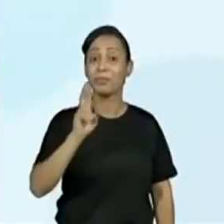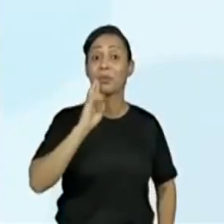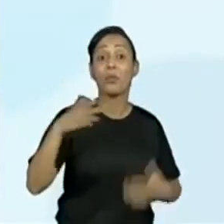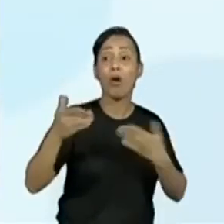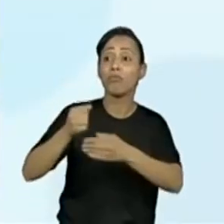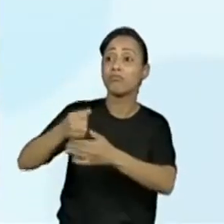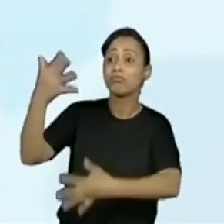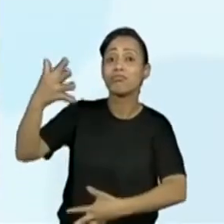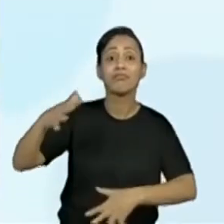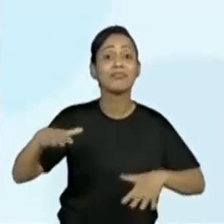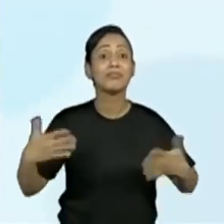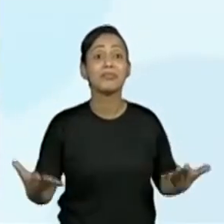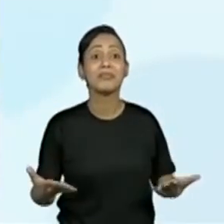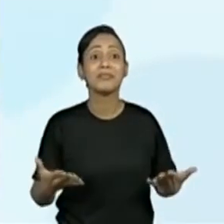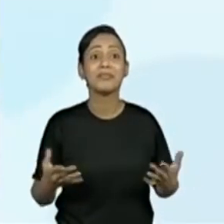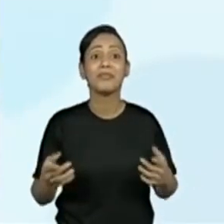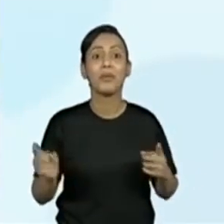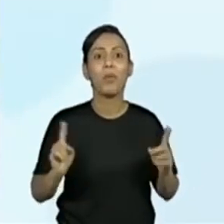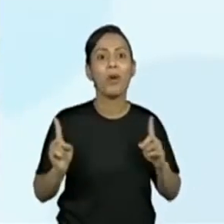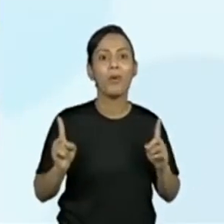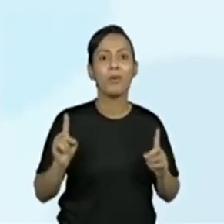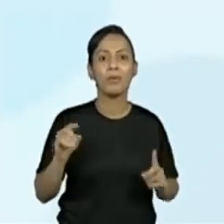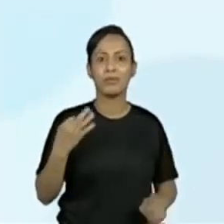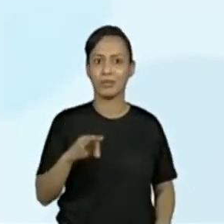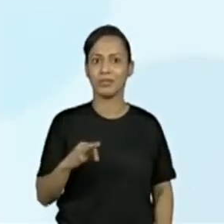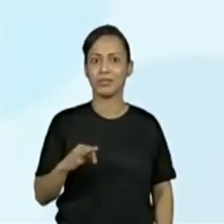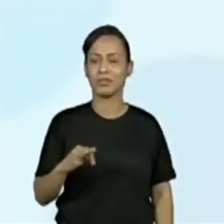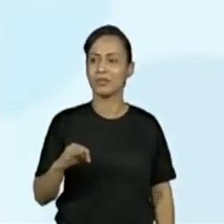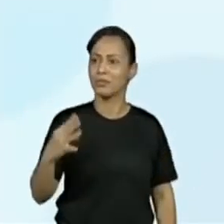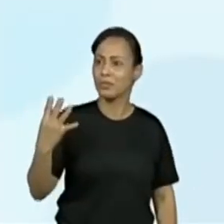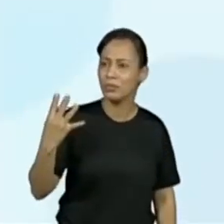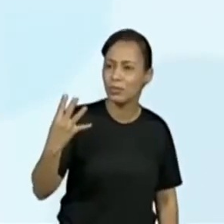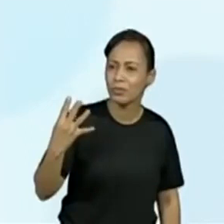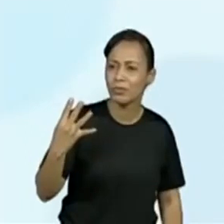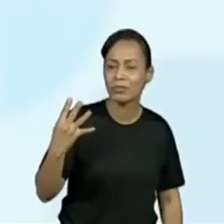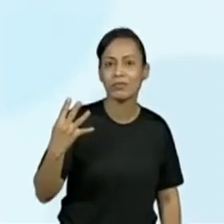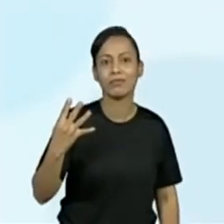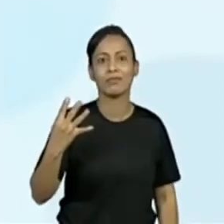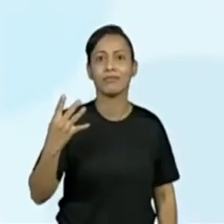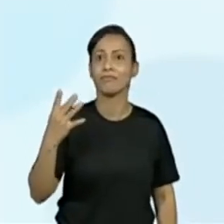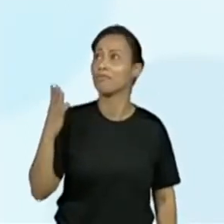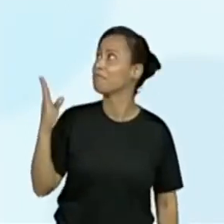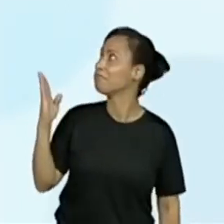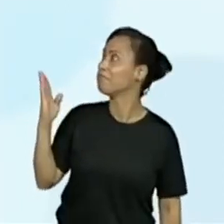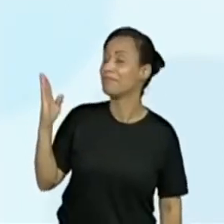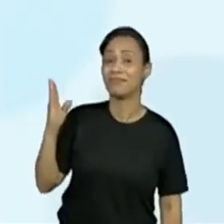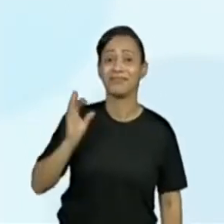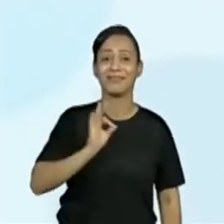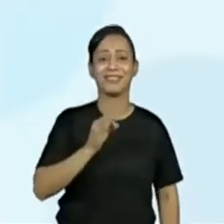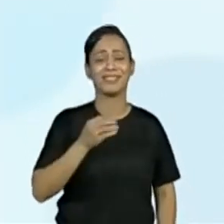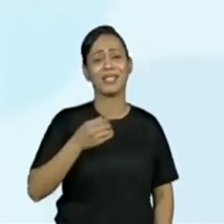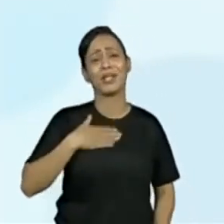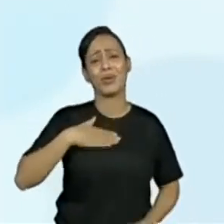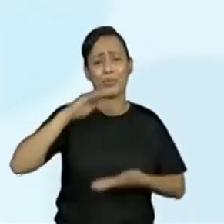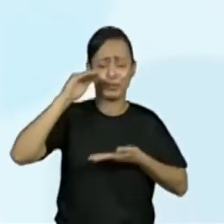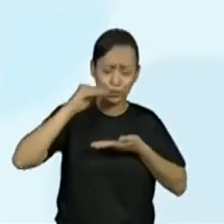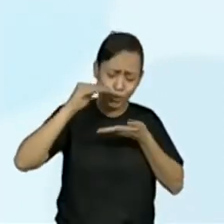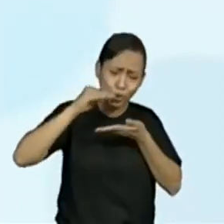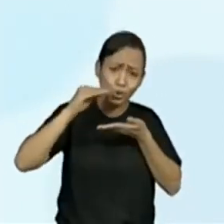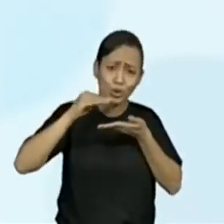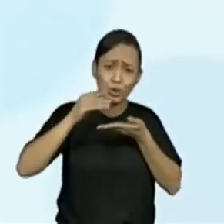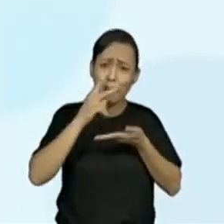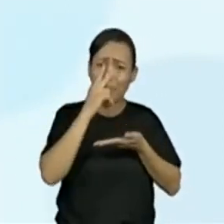Será que é essa? Isso. Vamos conferir? 4. Olha lá. Só pequenininha, do tamanho